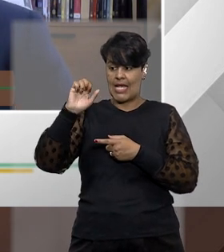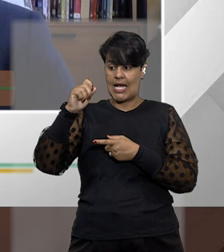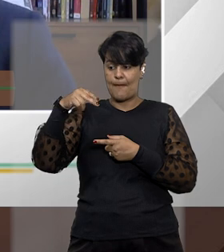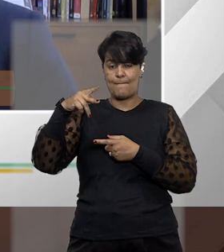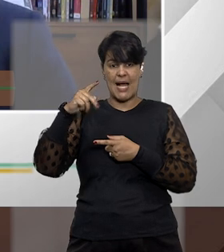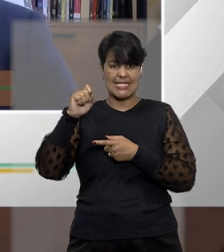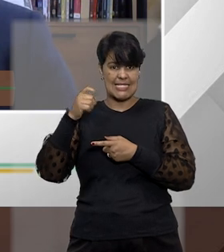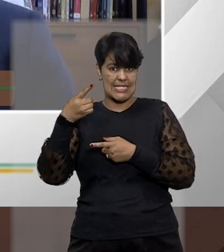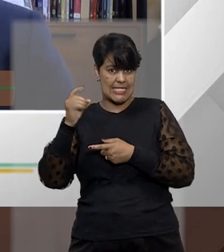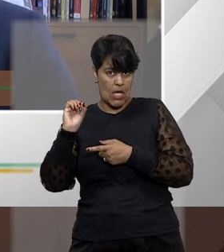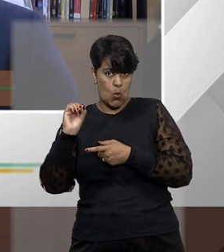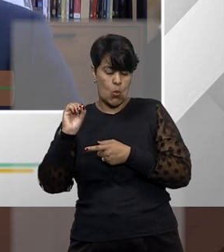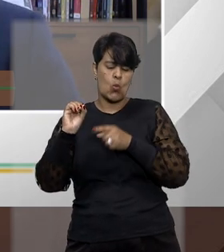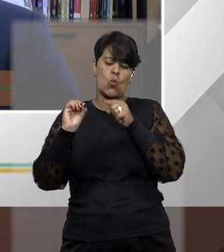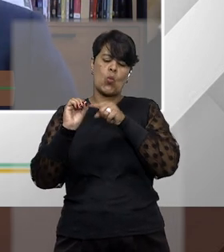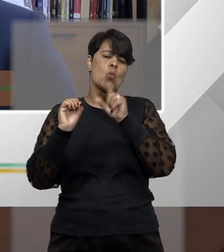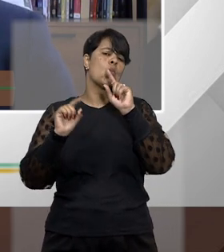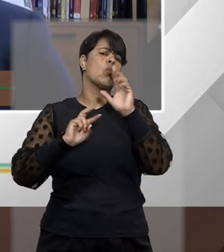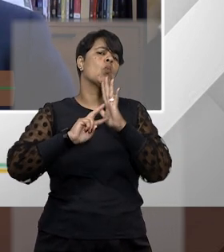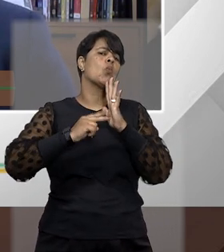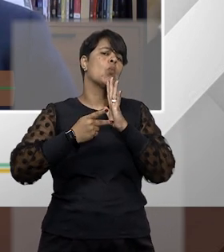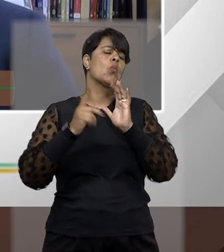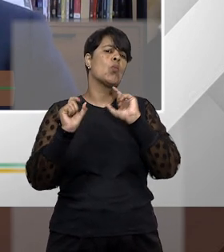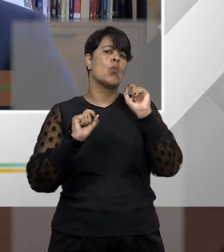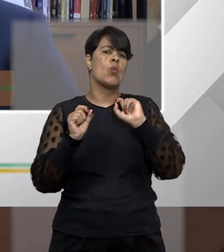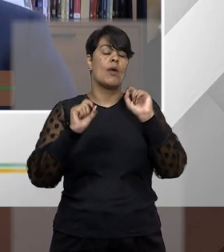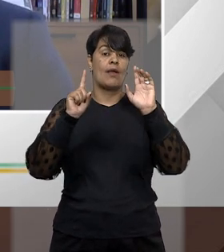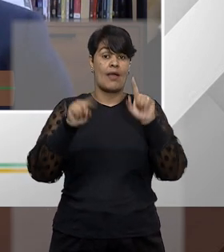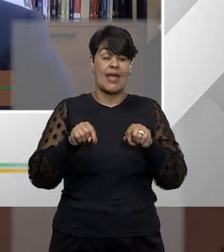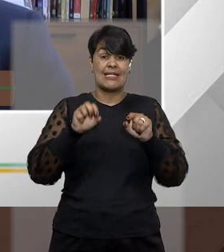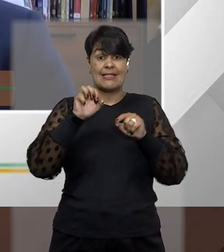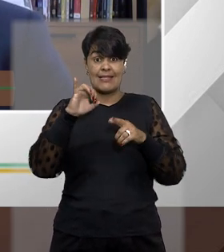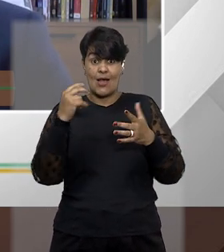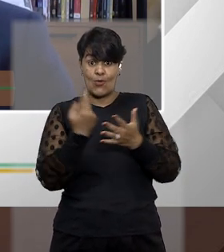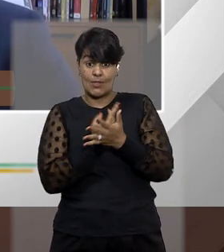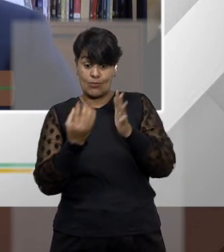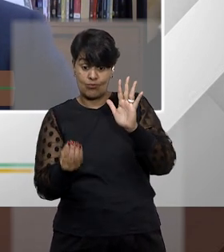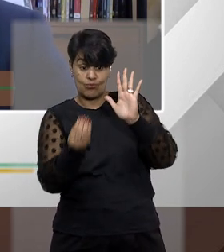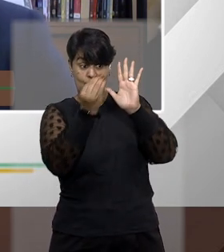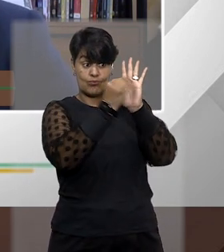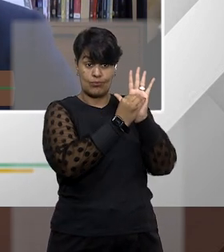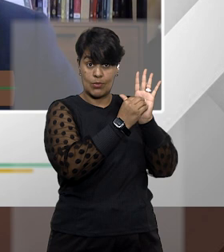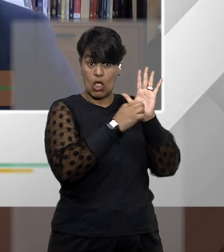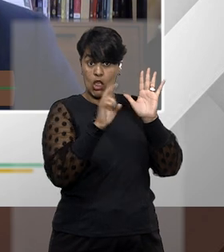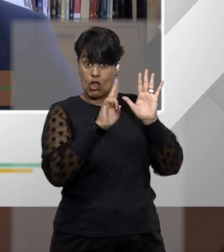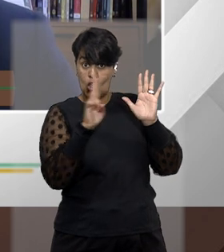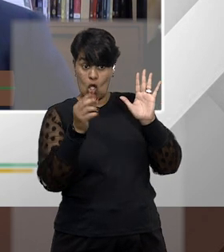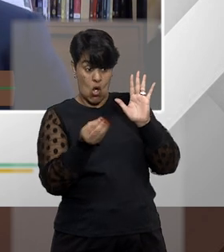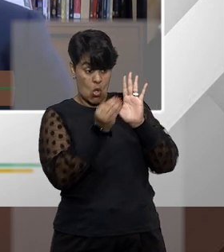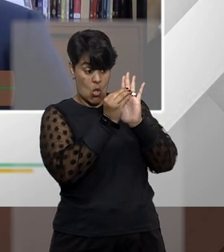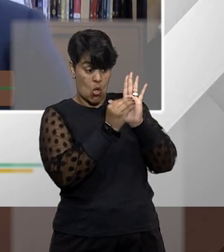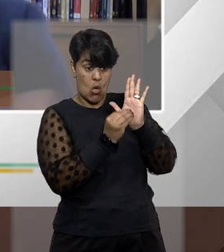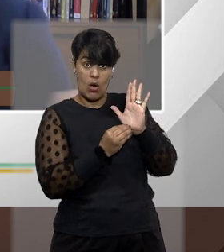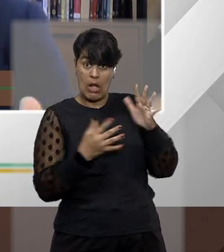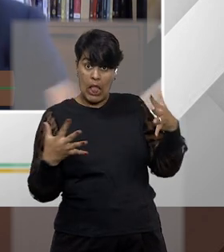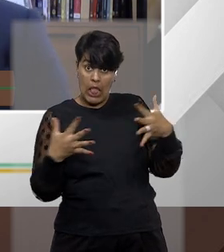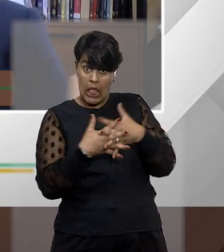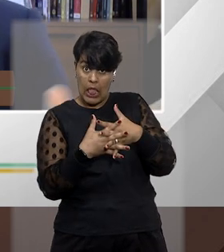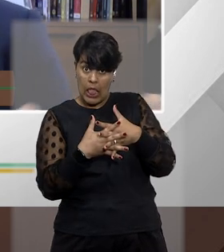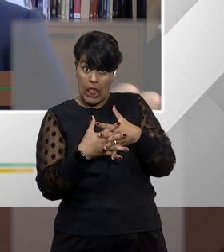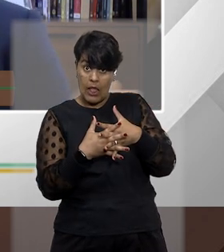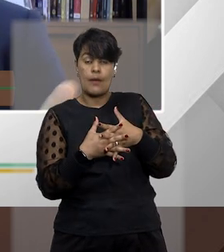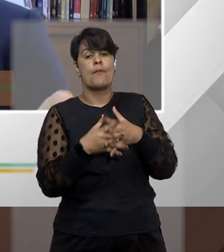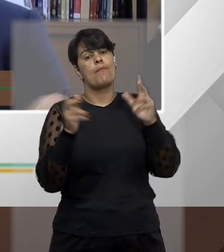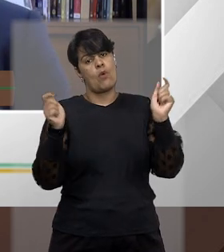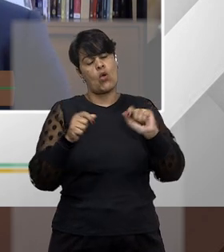convalidar eventual vício processual de indicação equivocada e da autoridade co-atora no mandado de segurança. Então, a título de